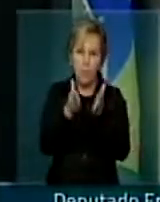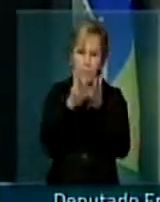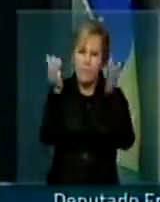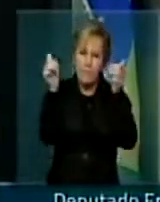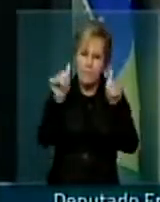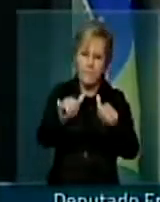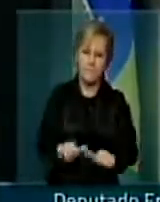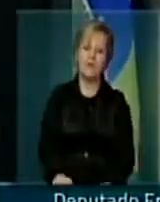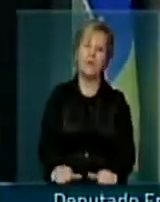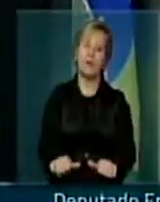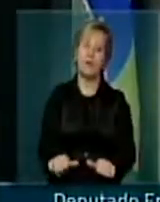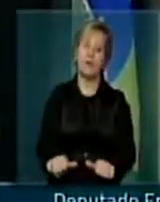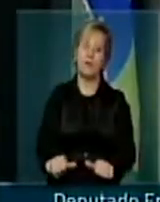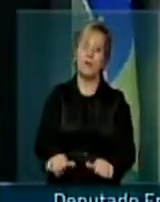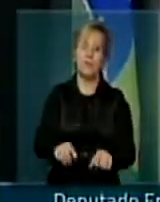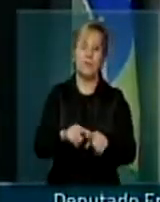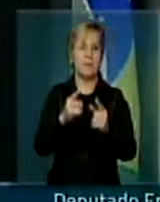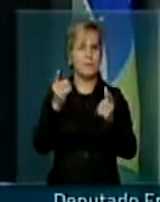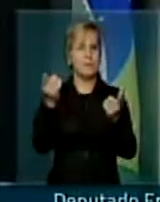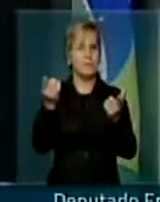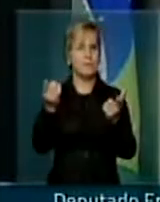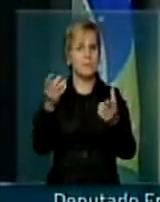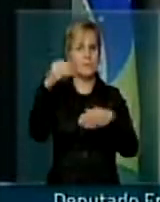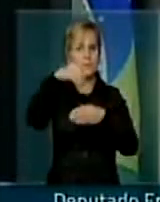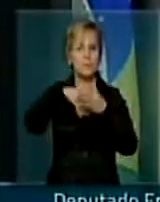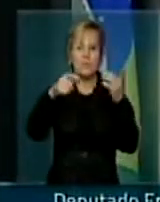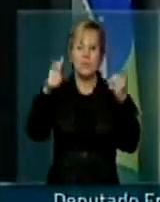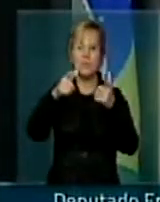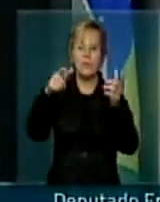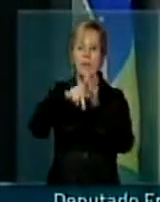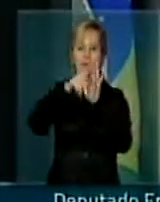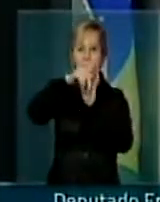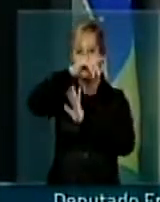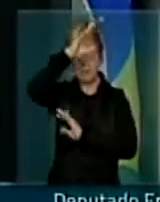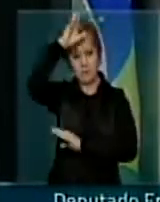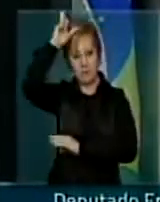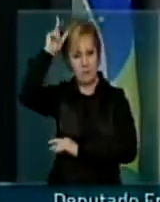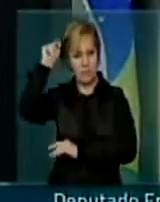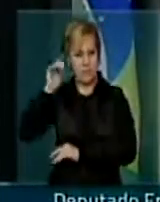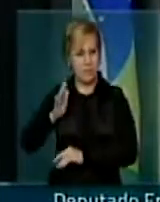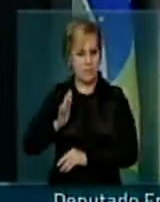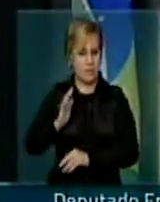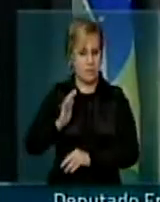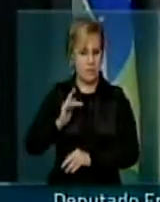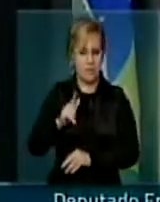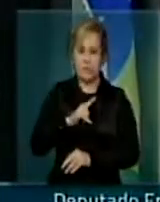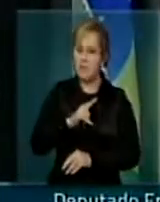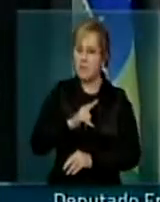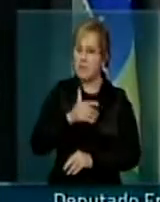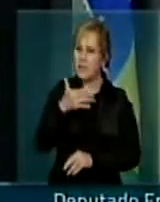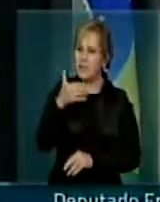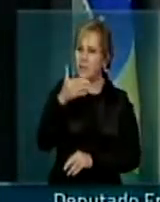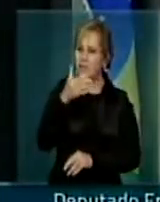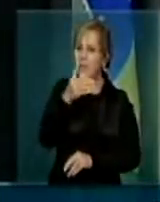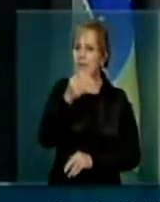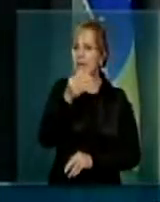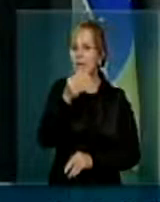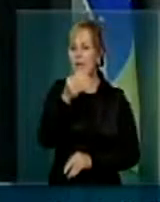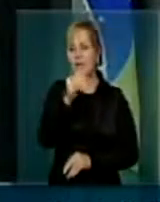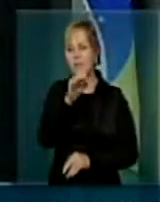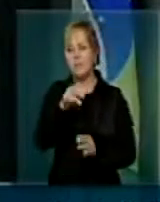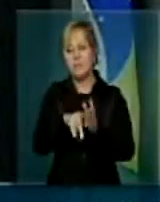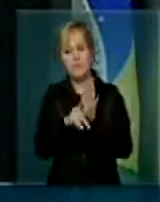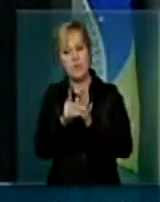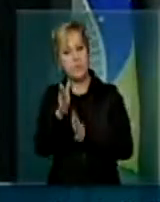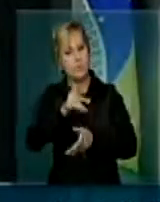dentro do paraíso, dentro da riqueza. 10 milhões deles abaixo da linha da pobreza. Portanto, pauta,